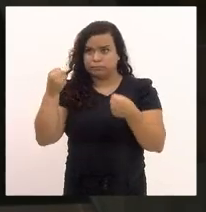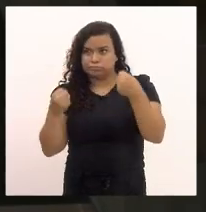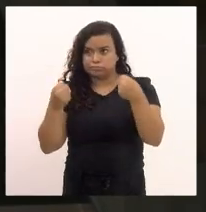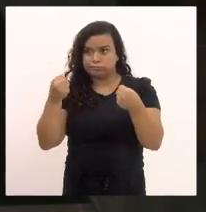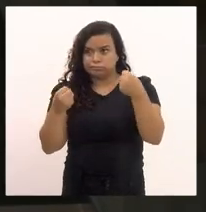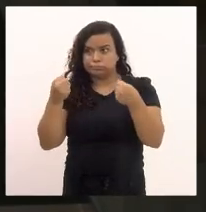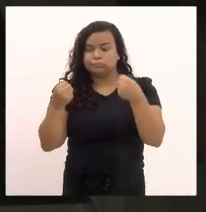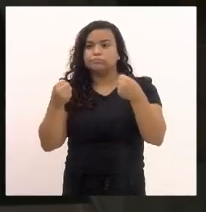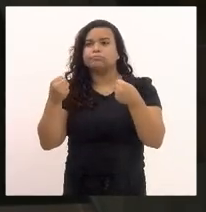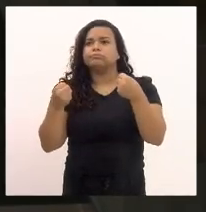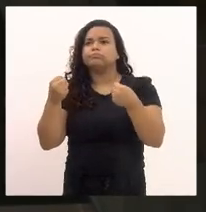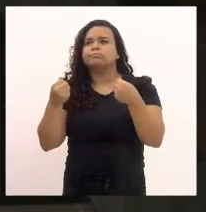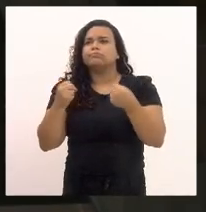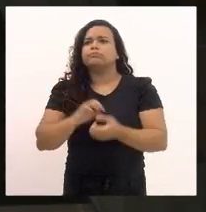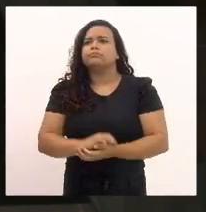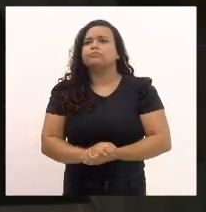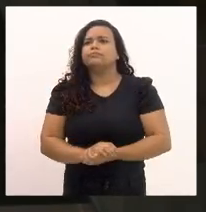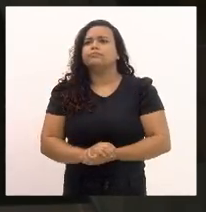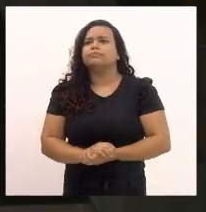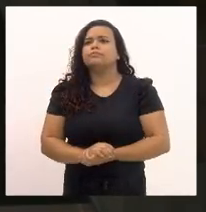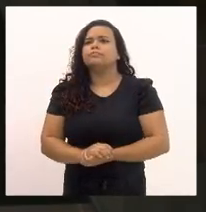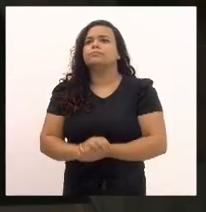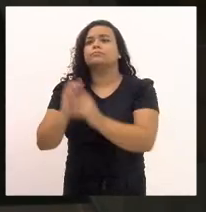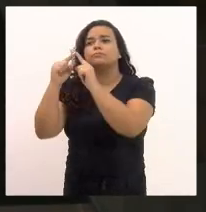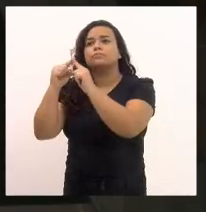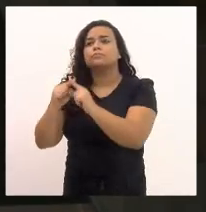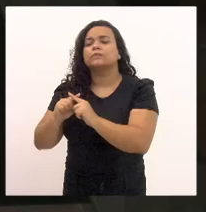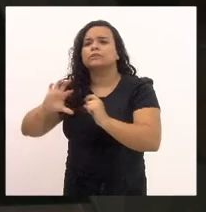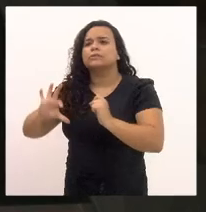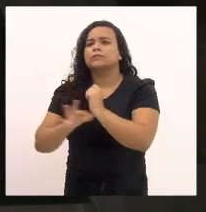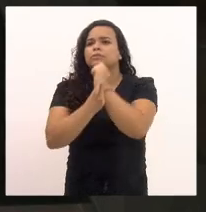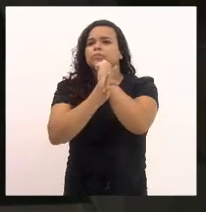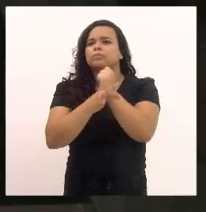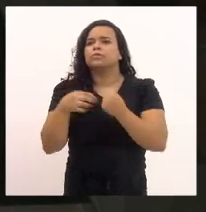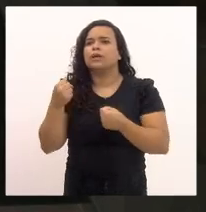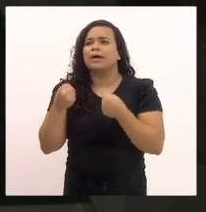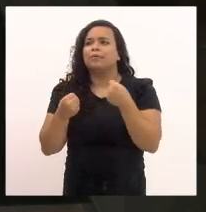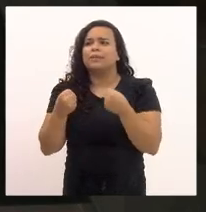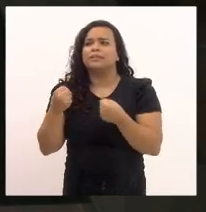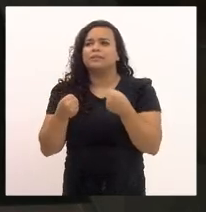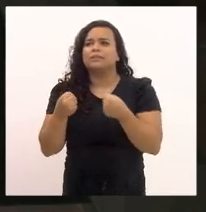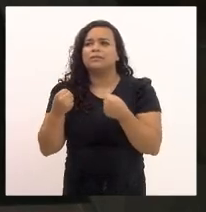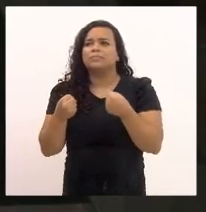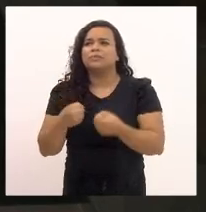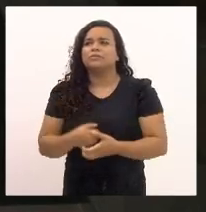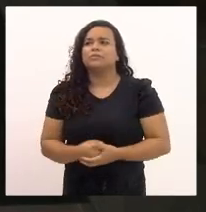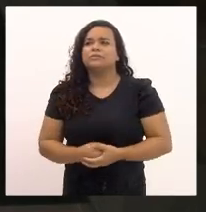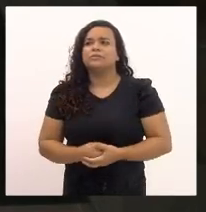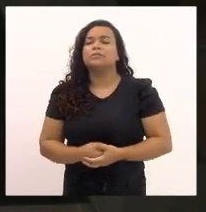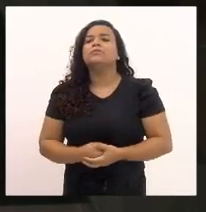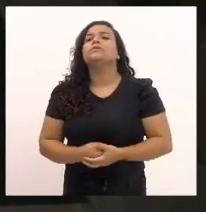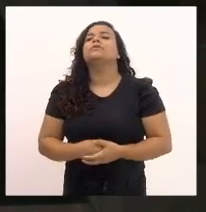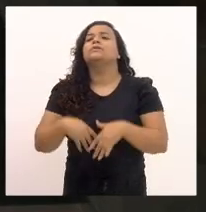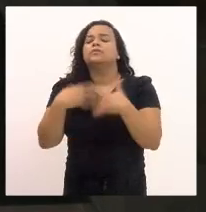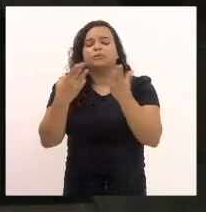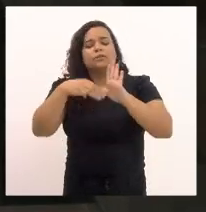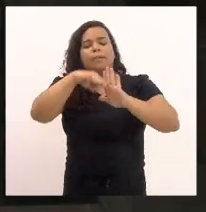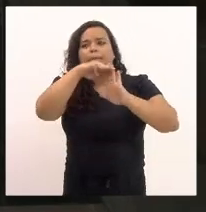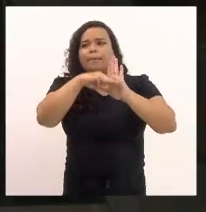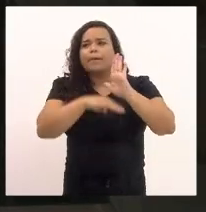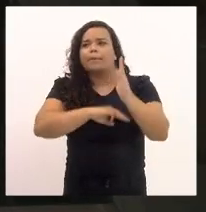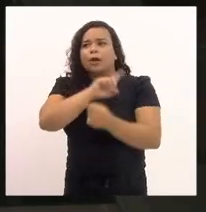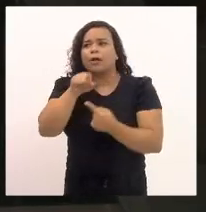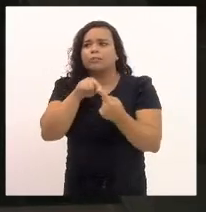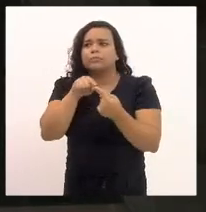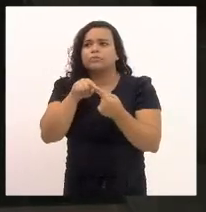de conformidade com a segurança veicular e ambiental. Em termos objetivos,